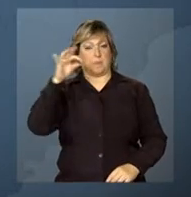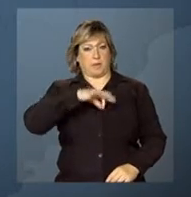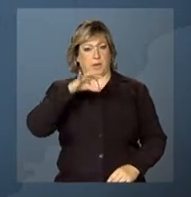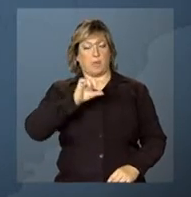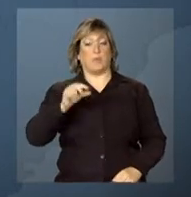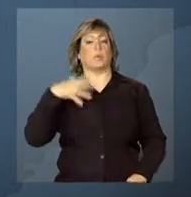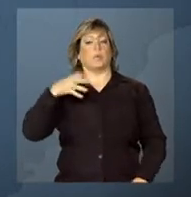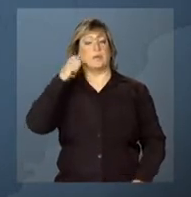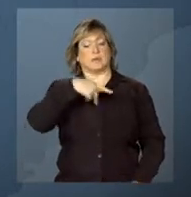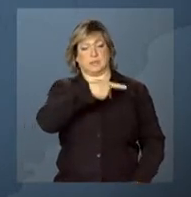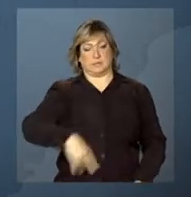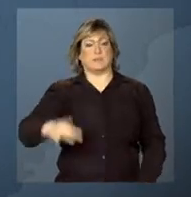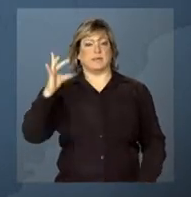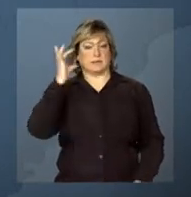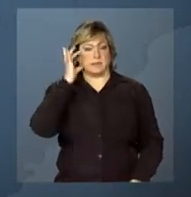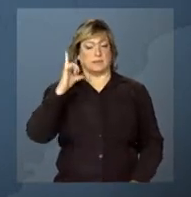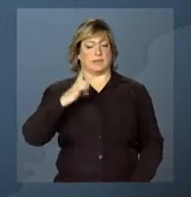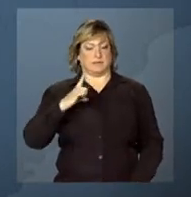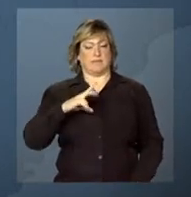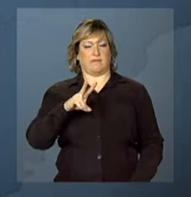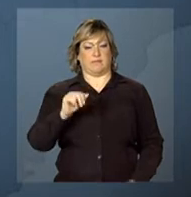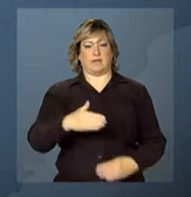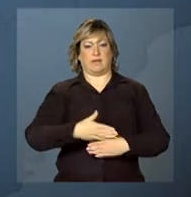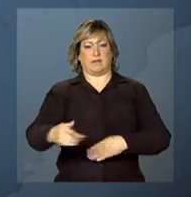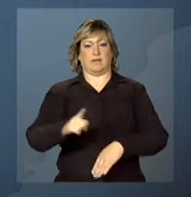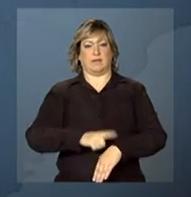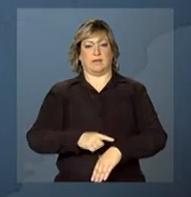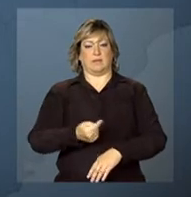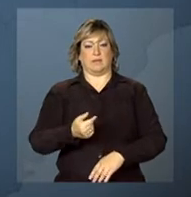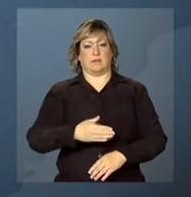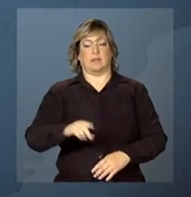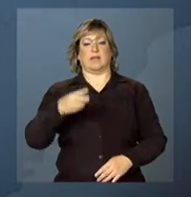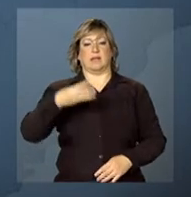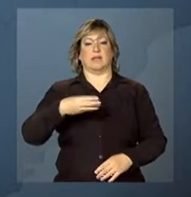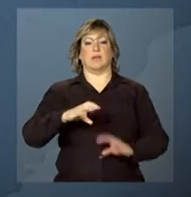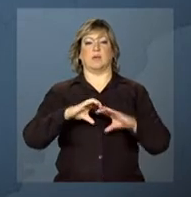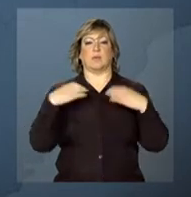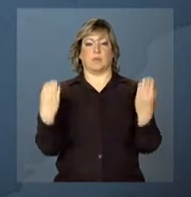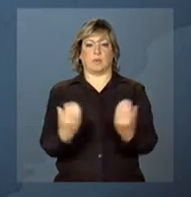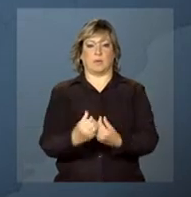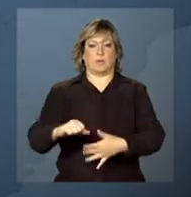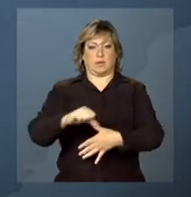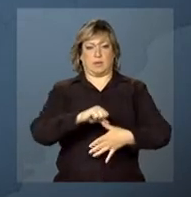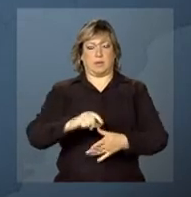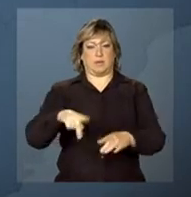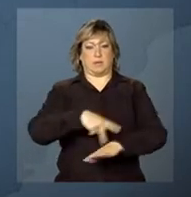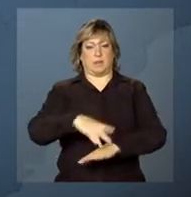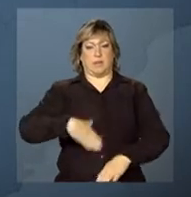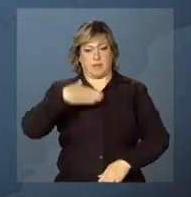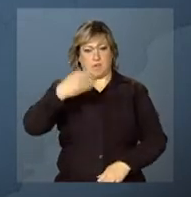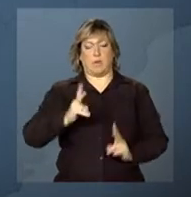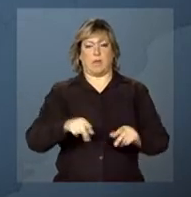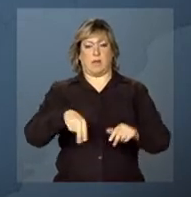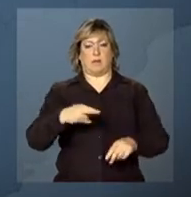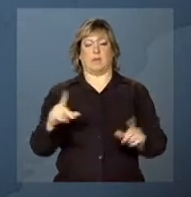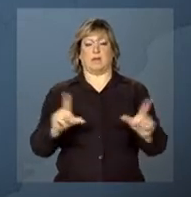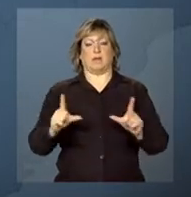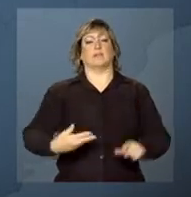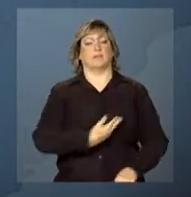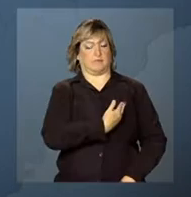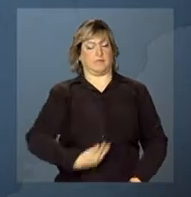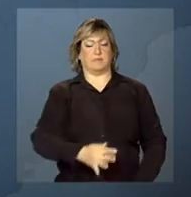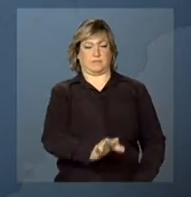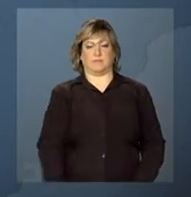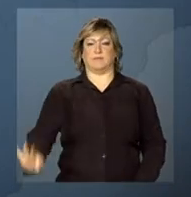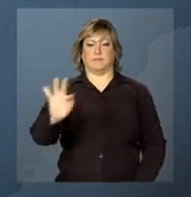no Peru, o discurso da presidenta Dilma Rousseff na terceira cúpula América do Sul, países árabes. Continue na NBR,